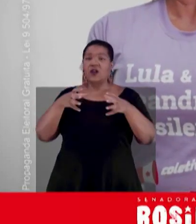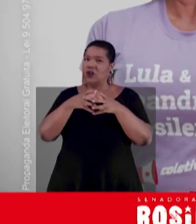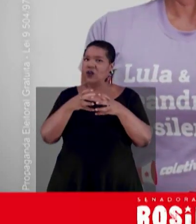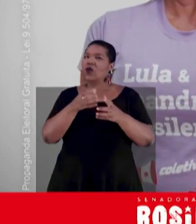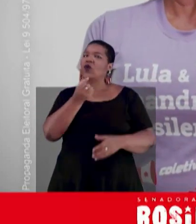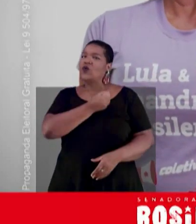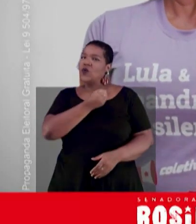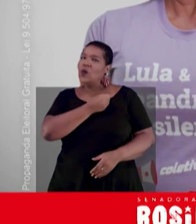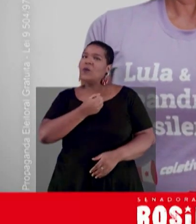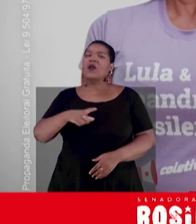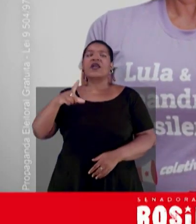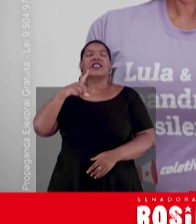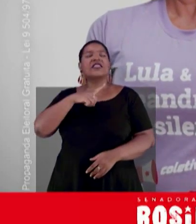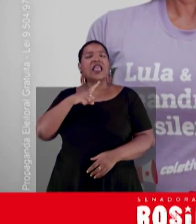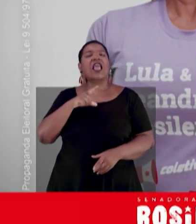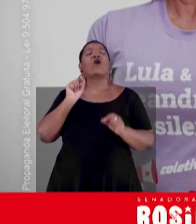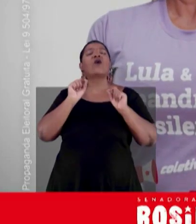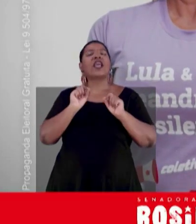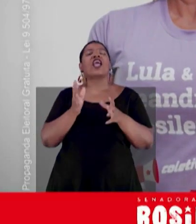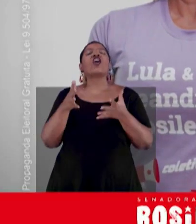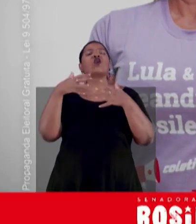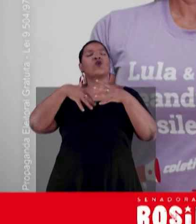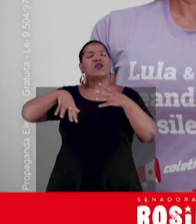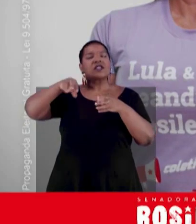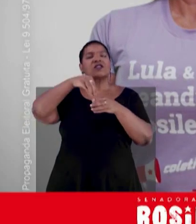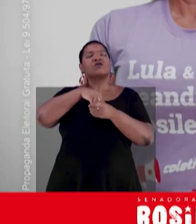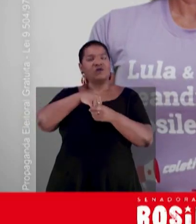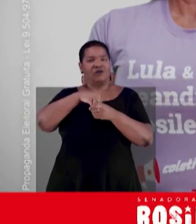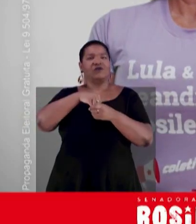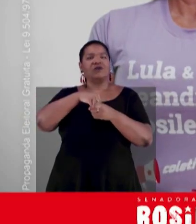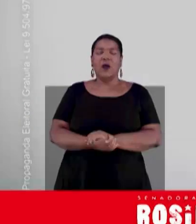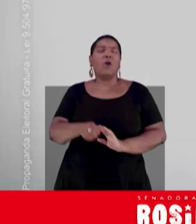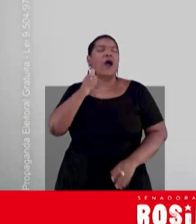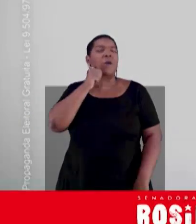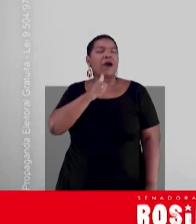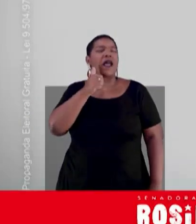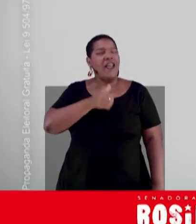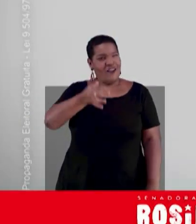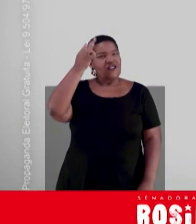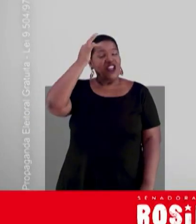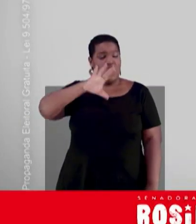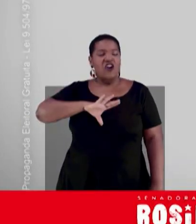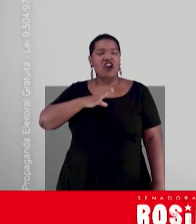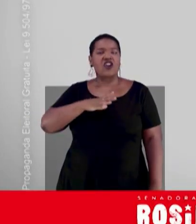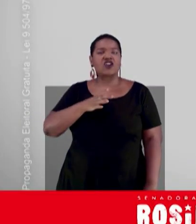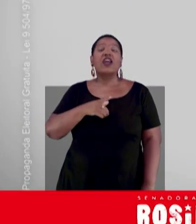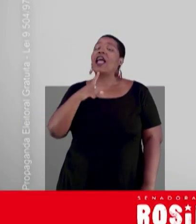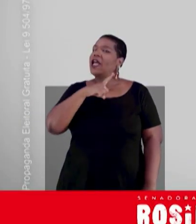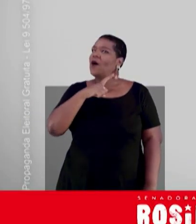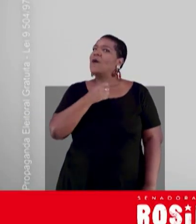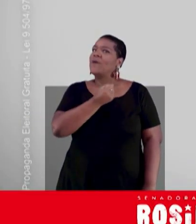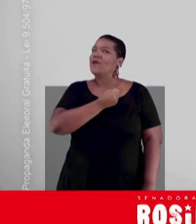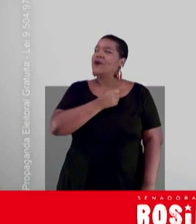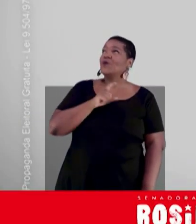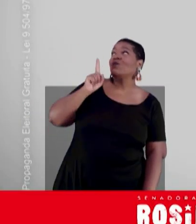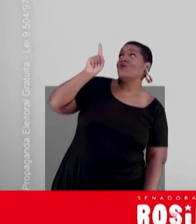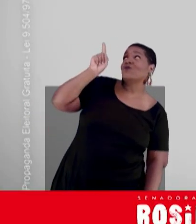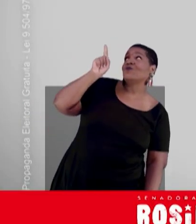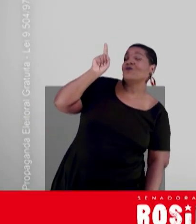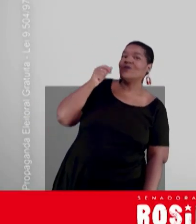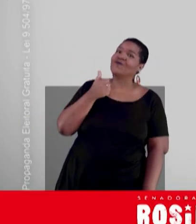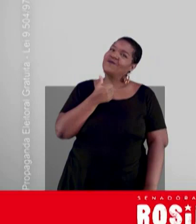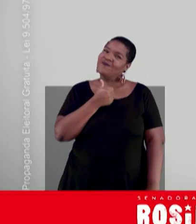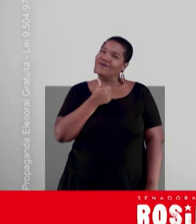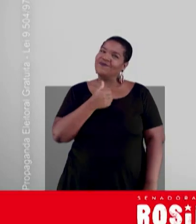Mandate Coletivo, 13-6-13, a candidatura da inclusão social. Uma mulher de fé e coragem. Fátima Rola, 13